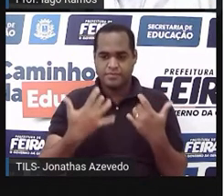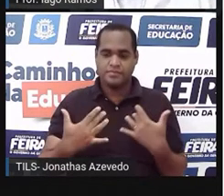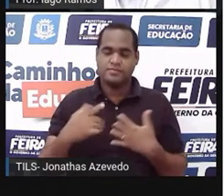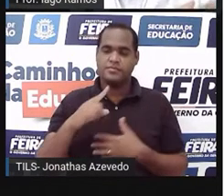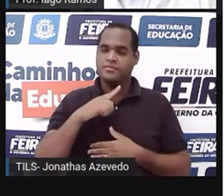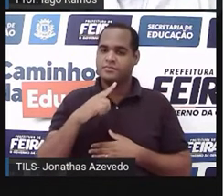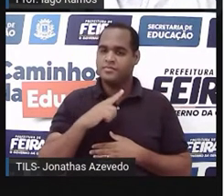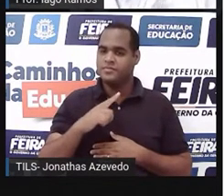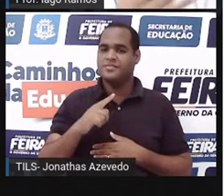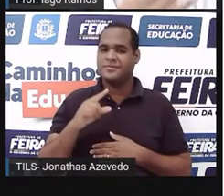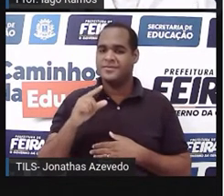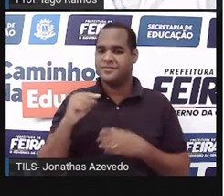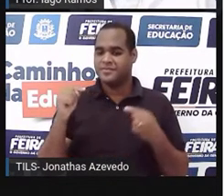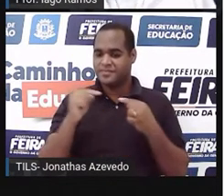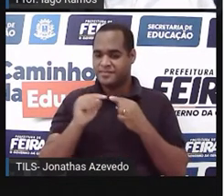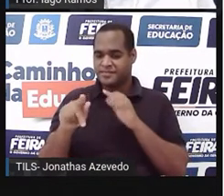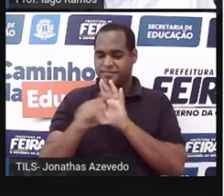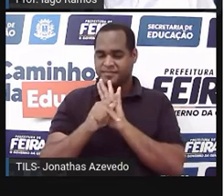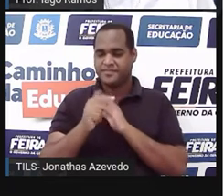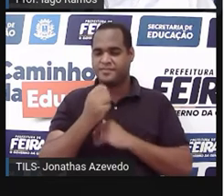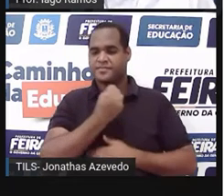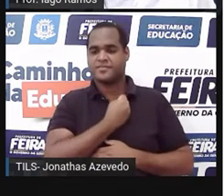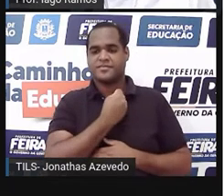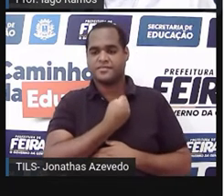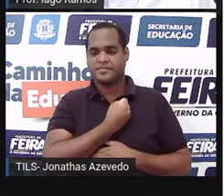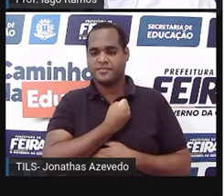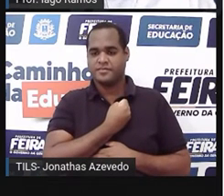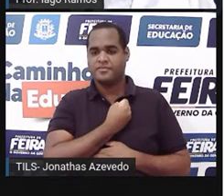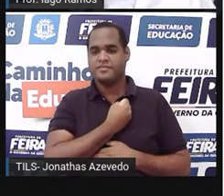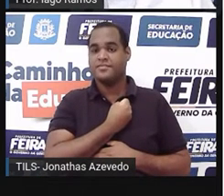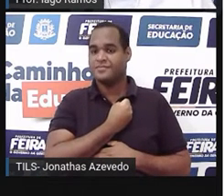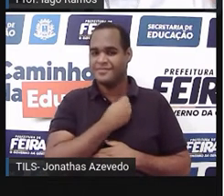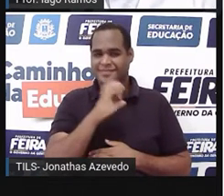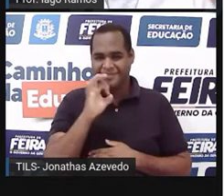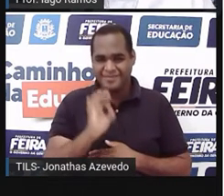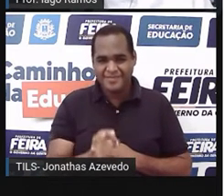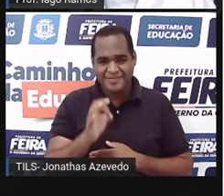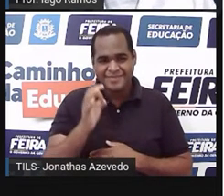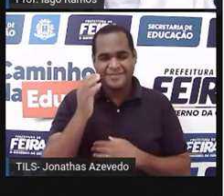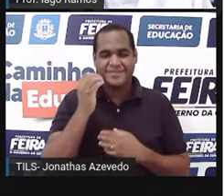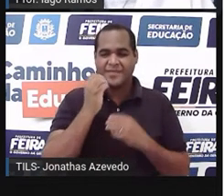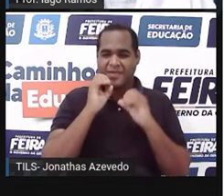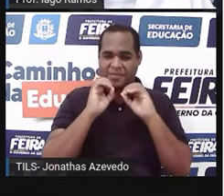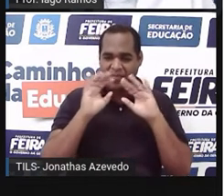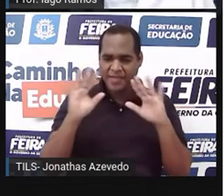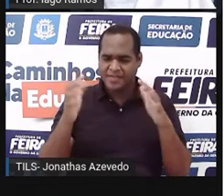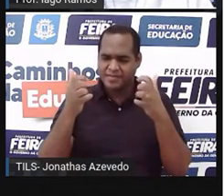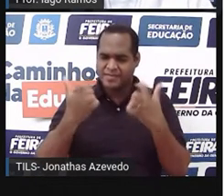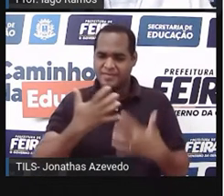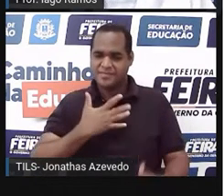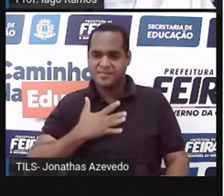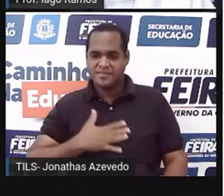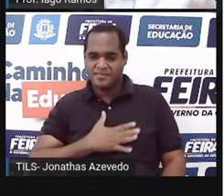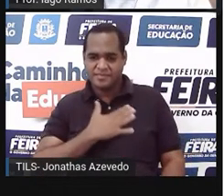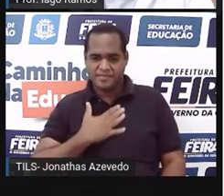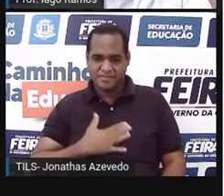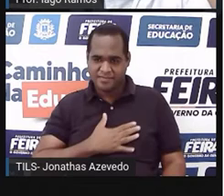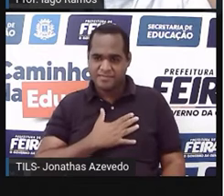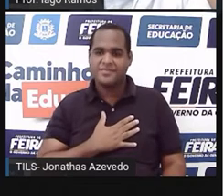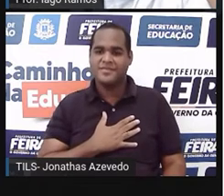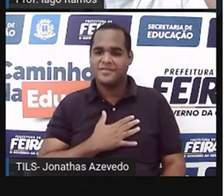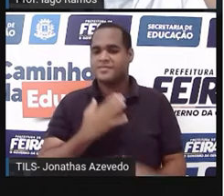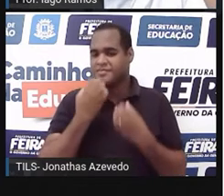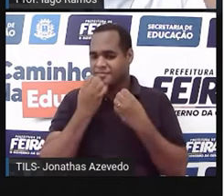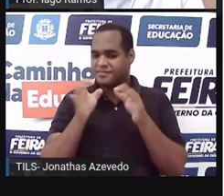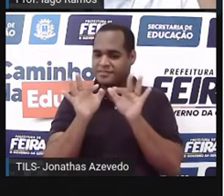dos números racionais. Certo? Bacana! Gostou desse esquema? Simplesinho, tá? Só